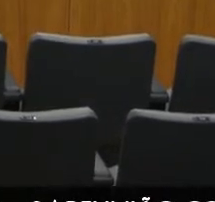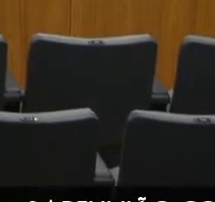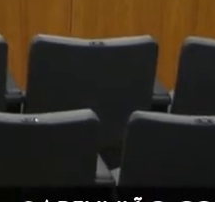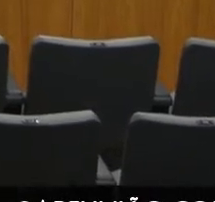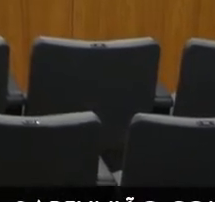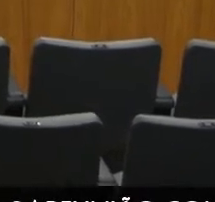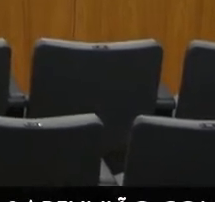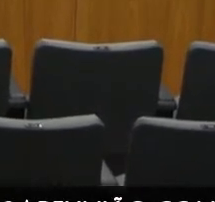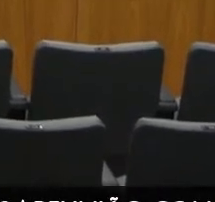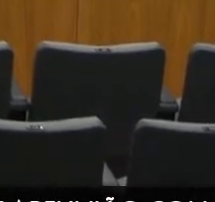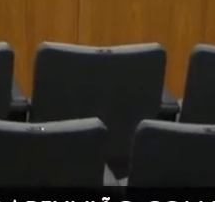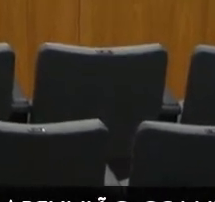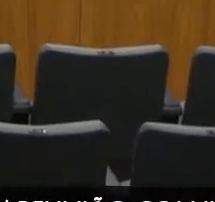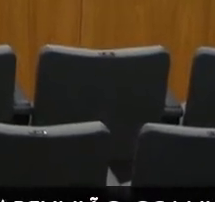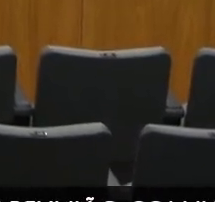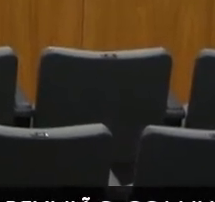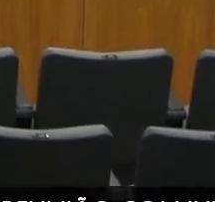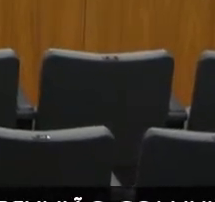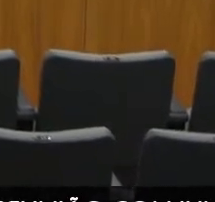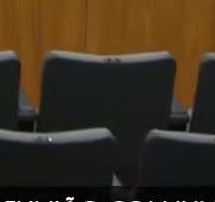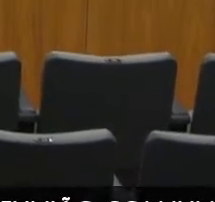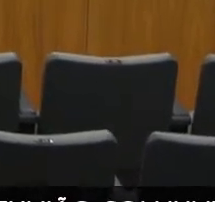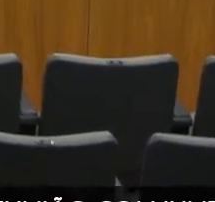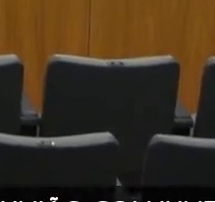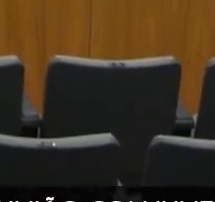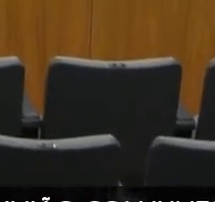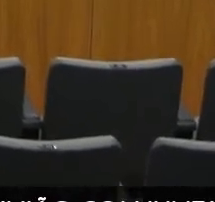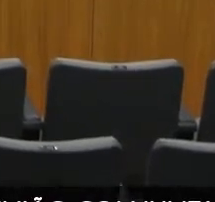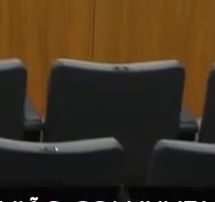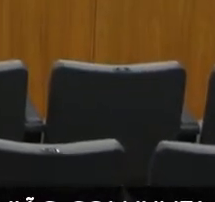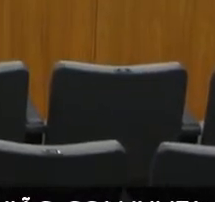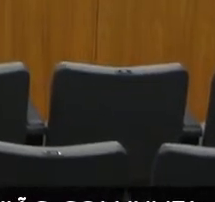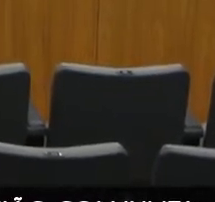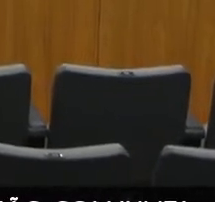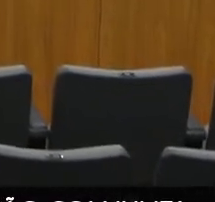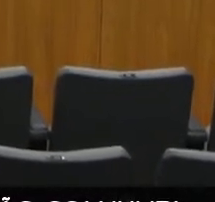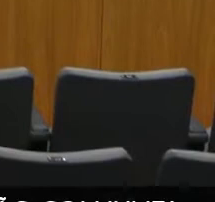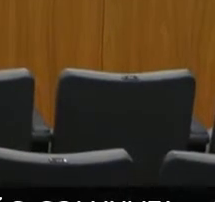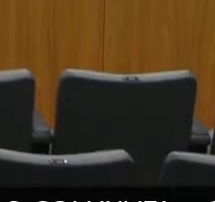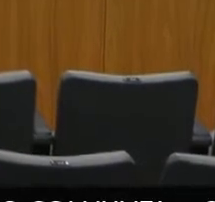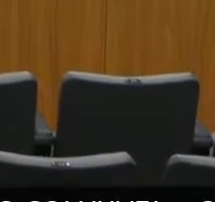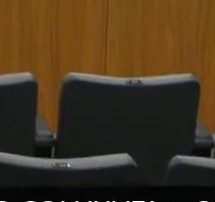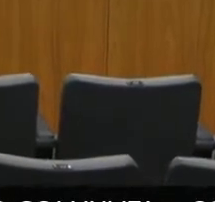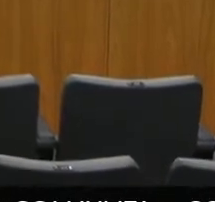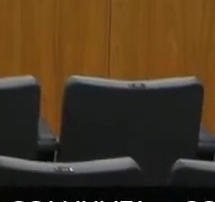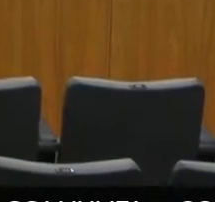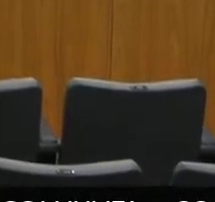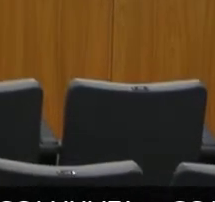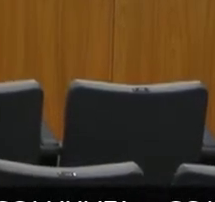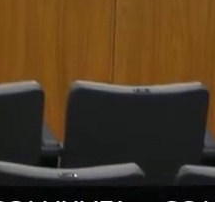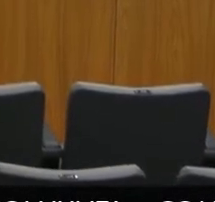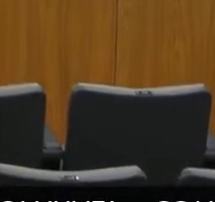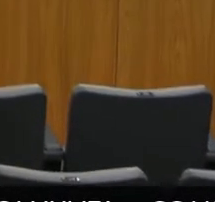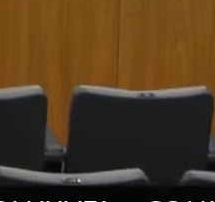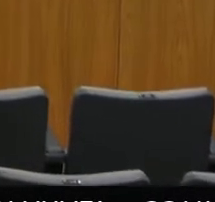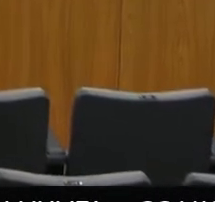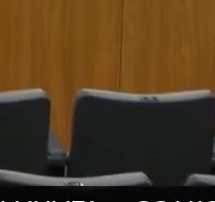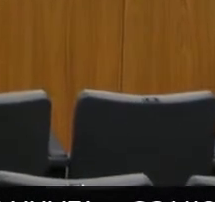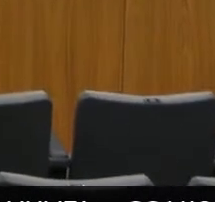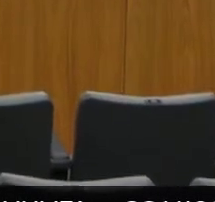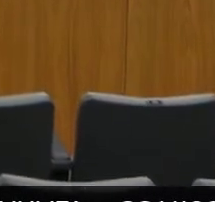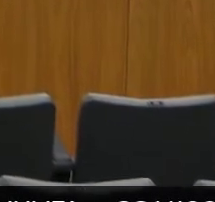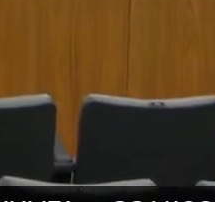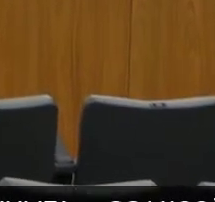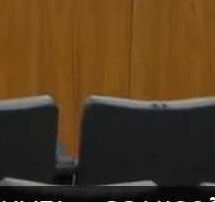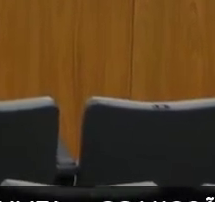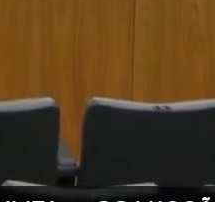É muito grave isso. E nós temos sim, deputada Beatriz, que unirmos para fazer esse combate. Quem conhece